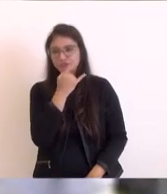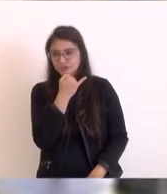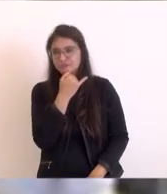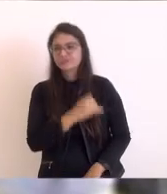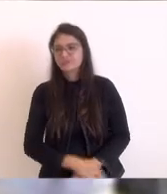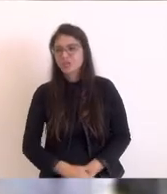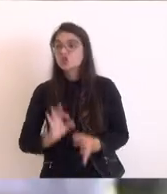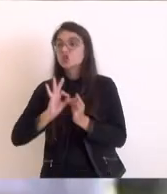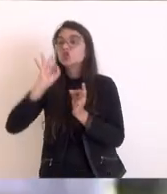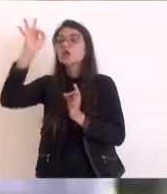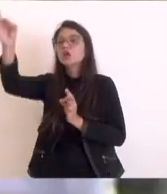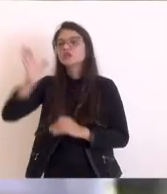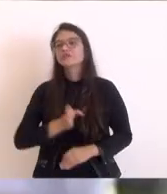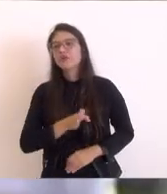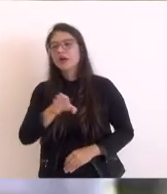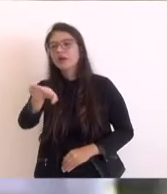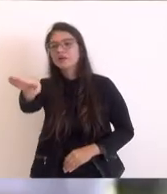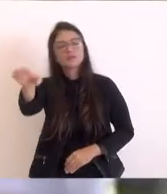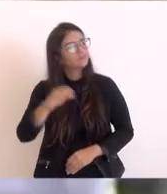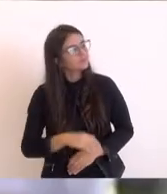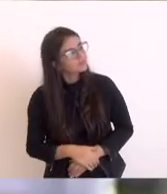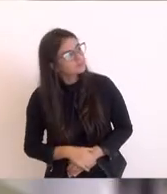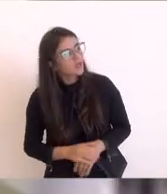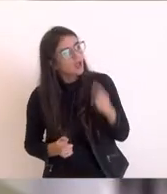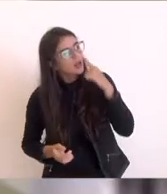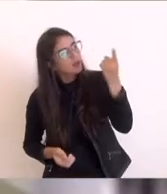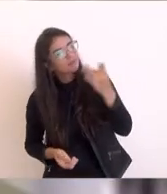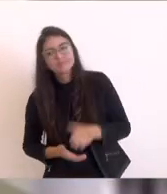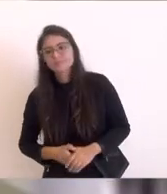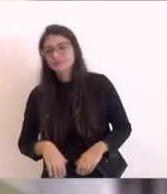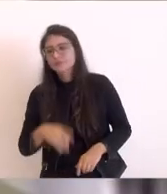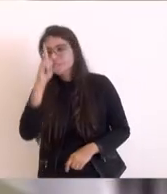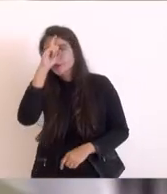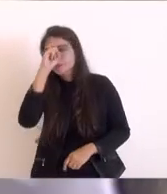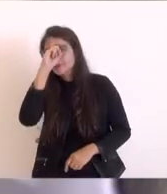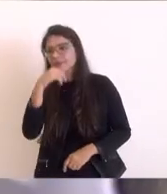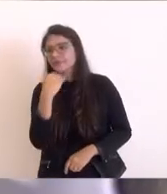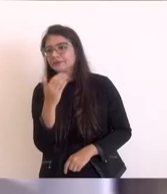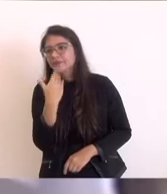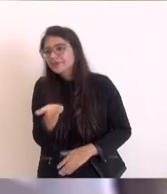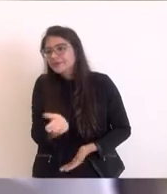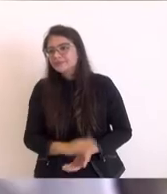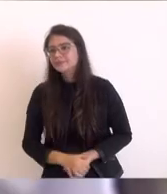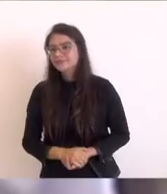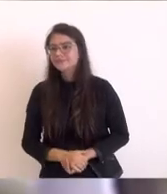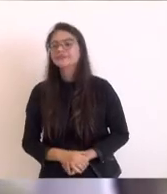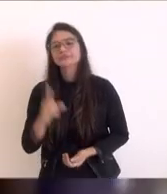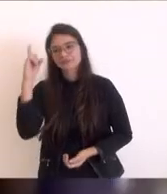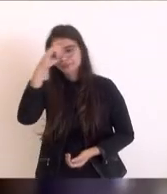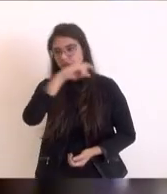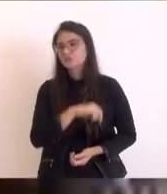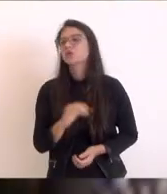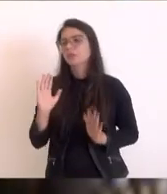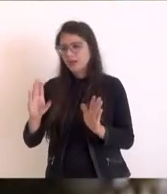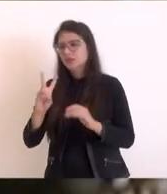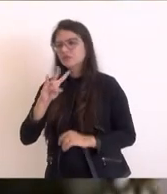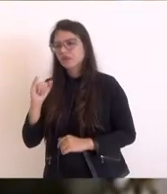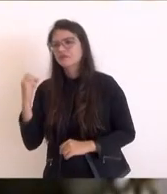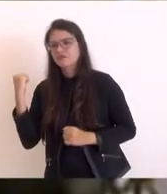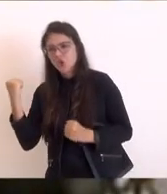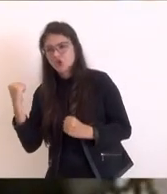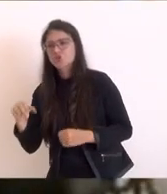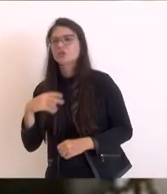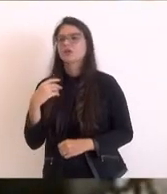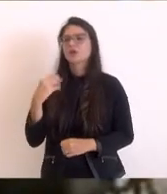porque acho que essa região nossa aqui, se a gente se unir, se organizar, nós vamos sair e ficar muito mais forte, entendeu, Zé? Nós, como assumimos em 2018,